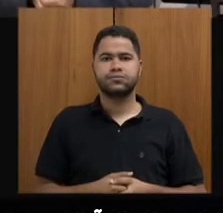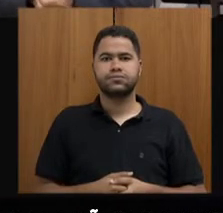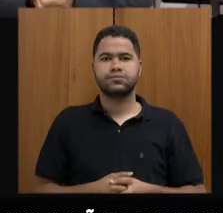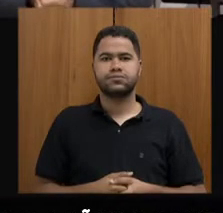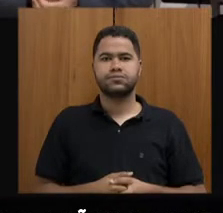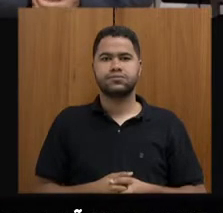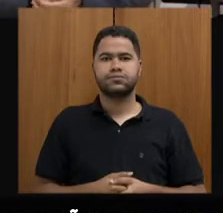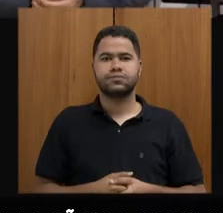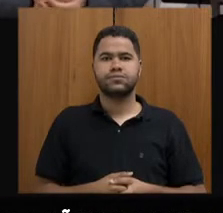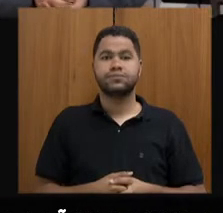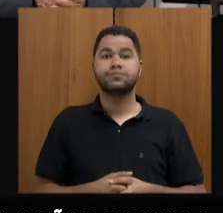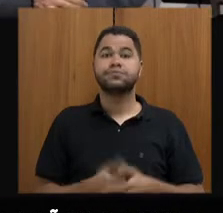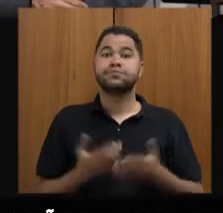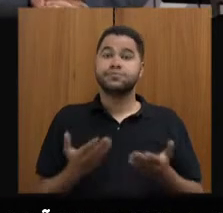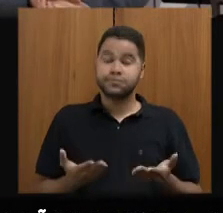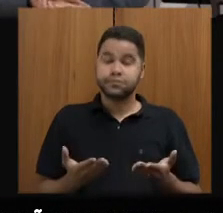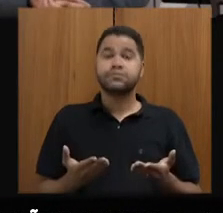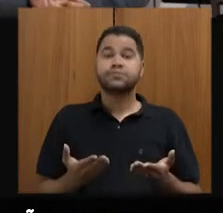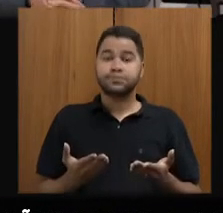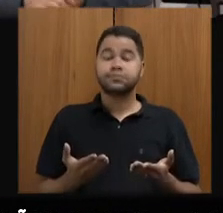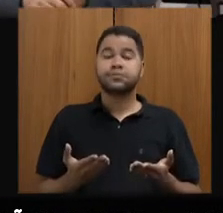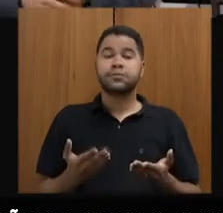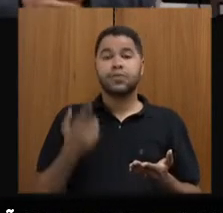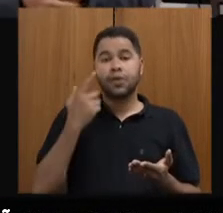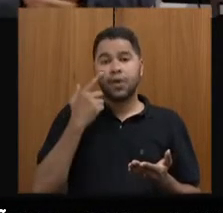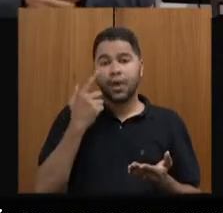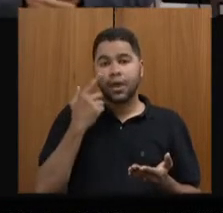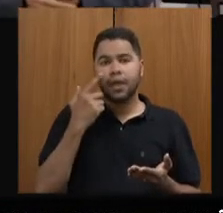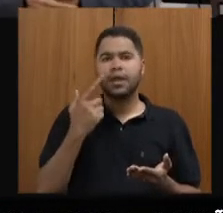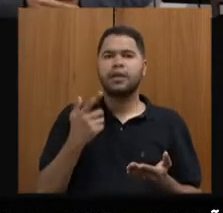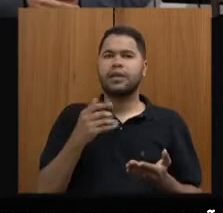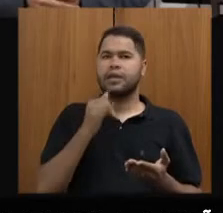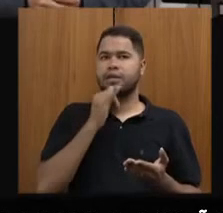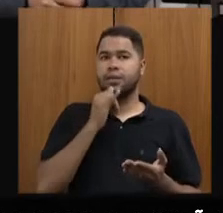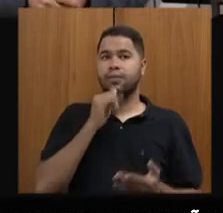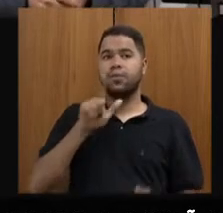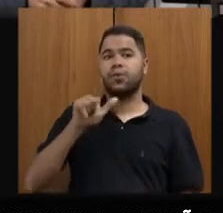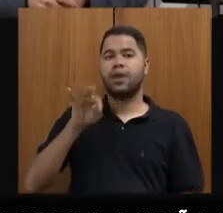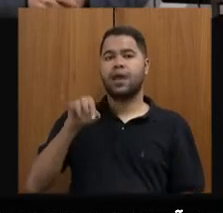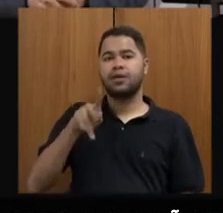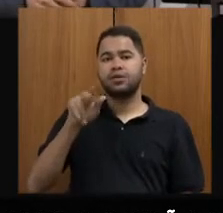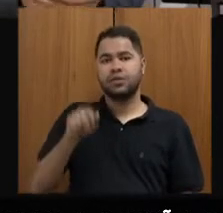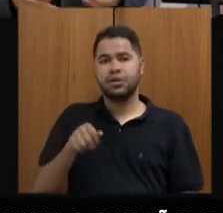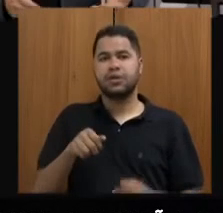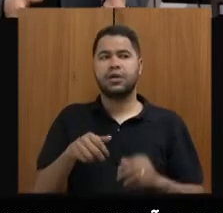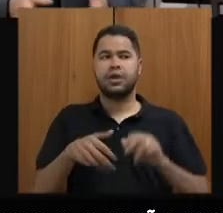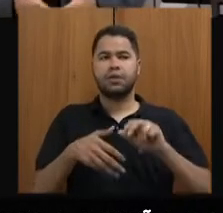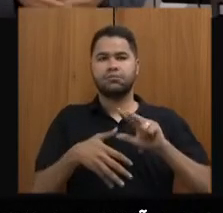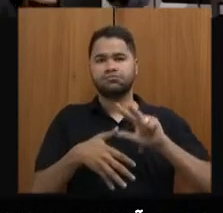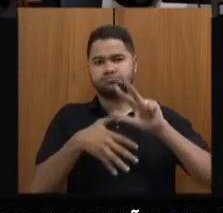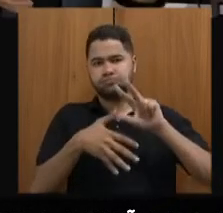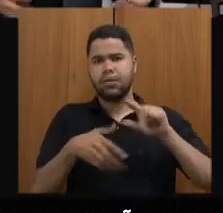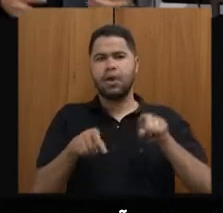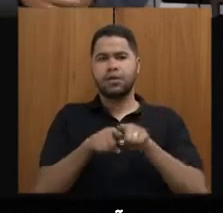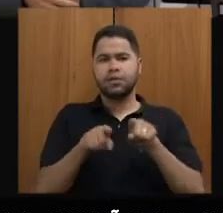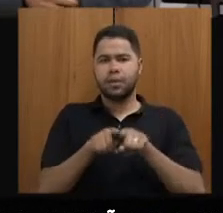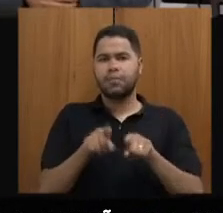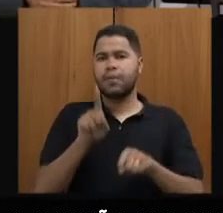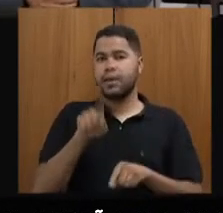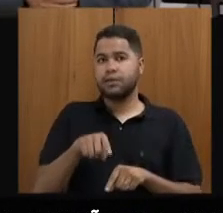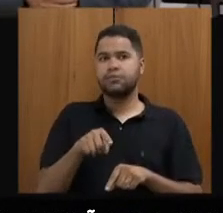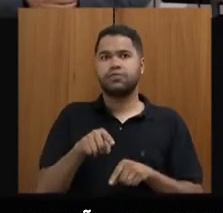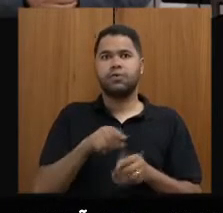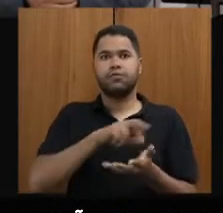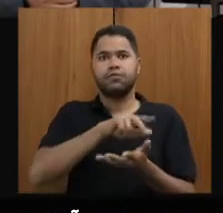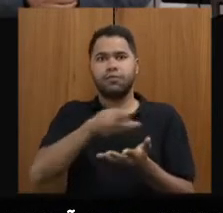Participamos de feiras como a WTM Latinoamérica em São Paulo, com o stand próprio, e os municípios foram, vários